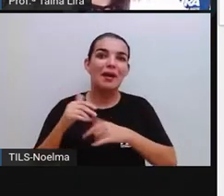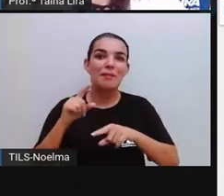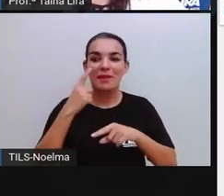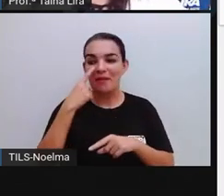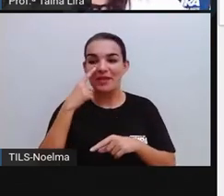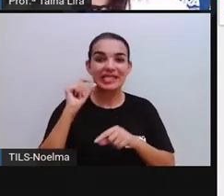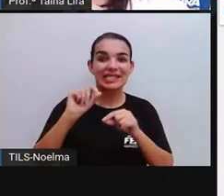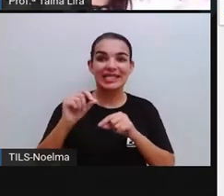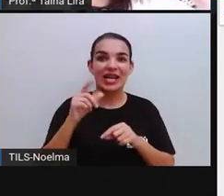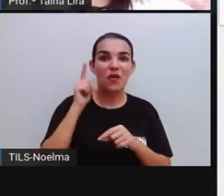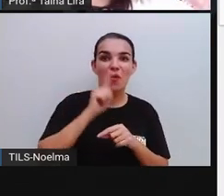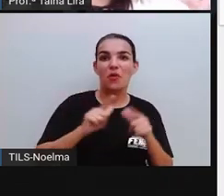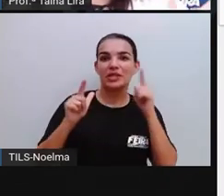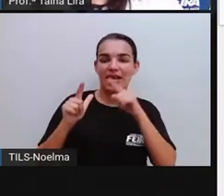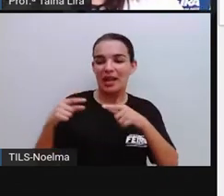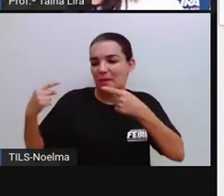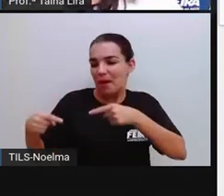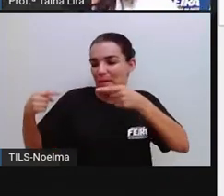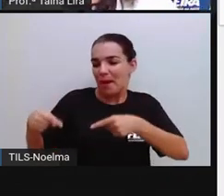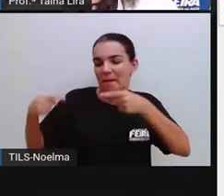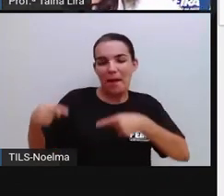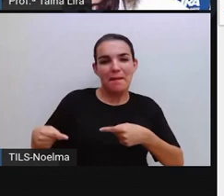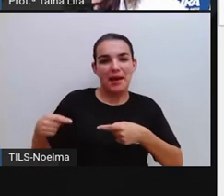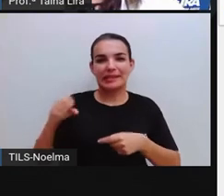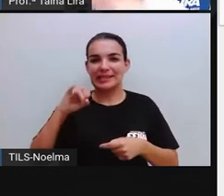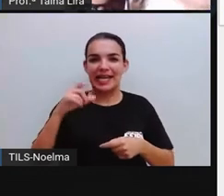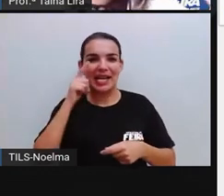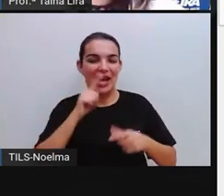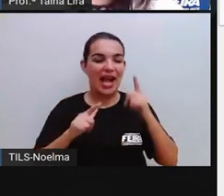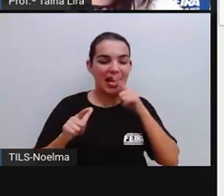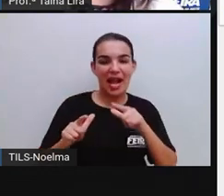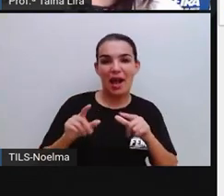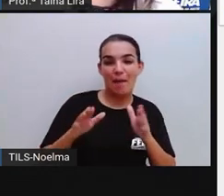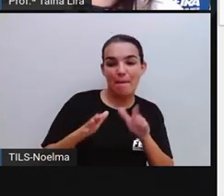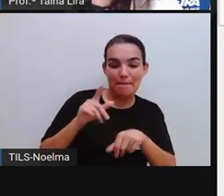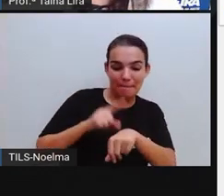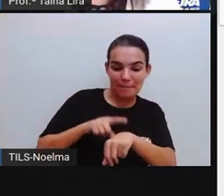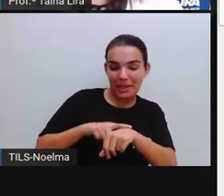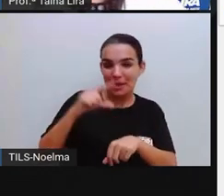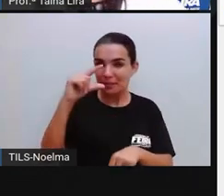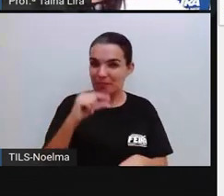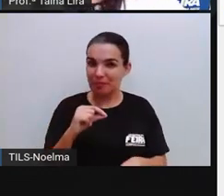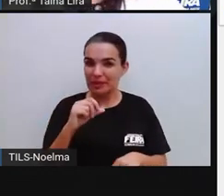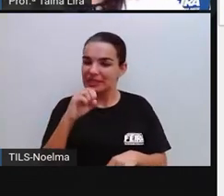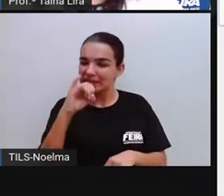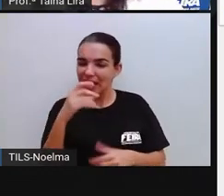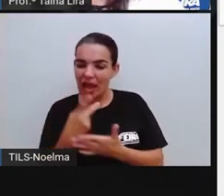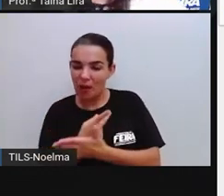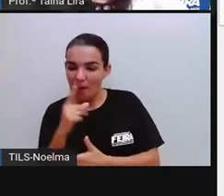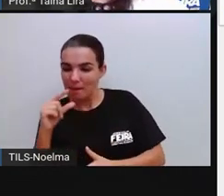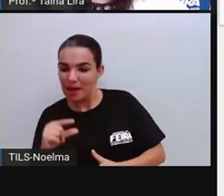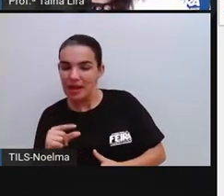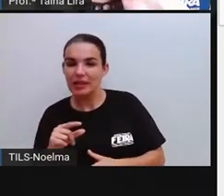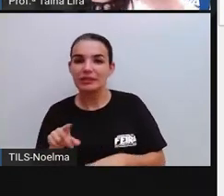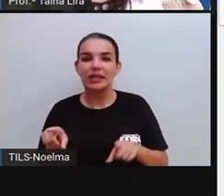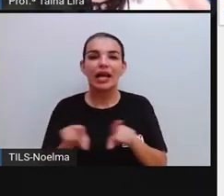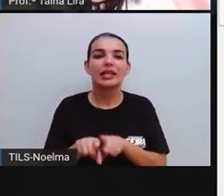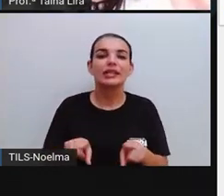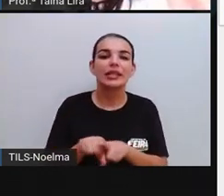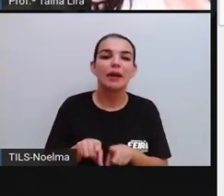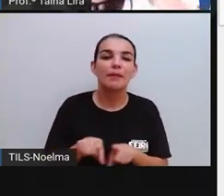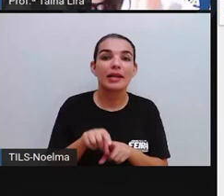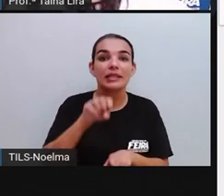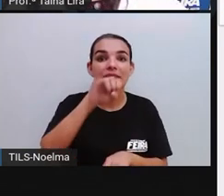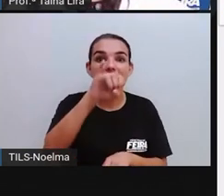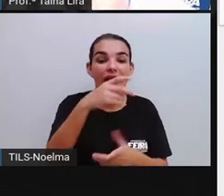quem... Fazer aí uma disputa, né? Quem faz em menos tempo, quem errou menos. E, inclusive, se